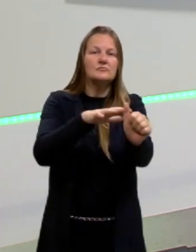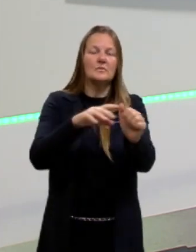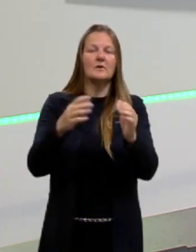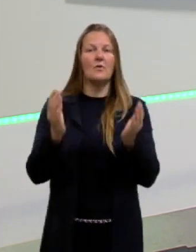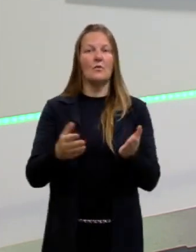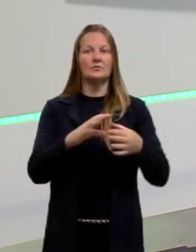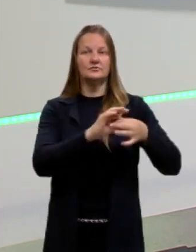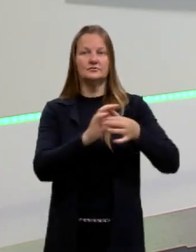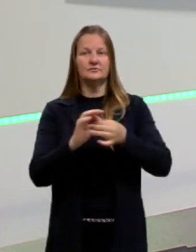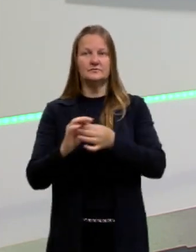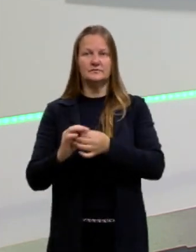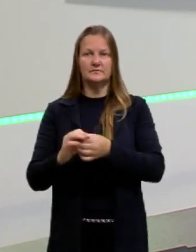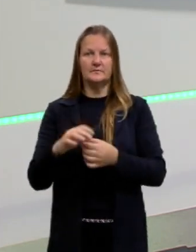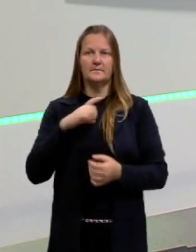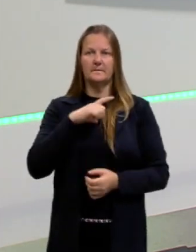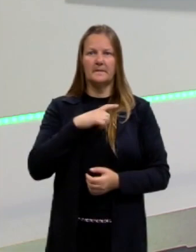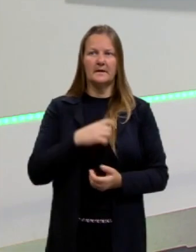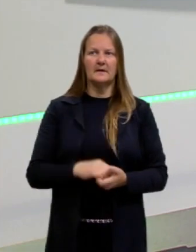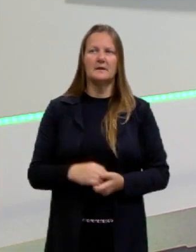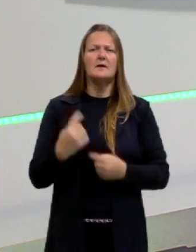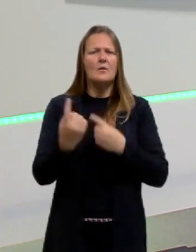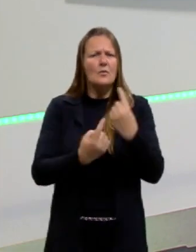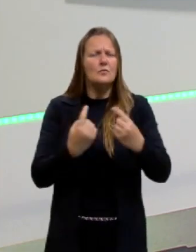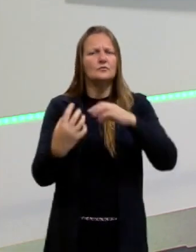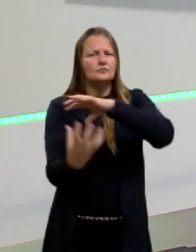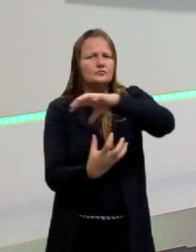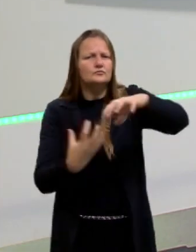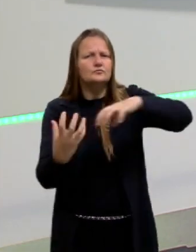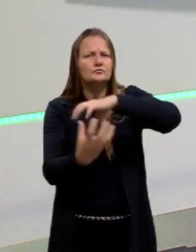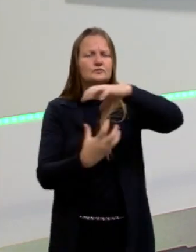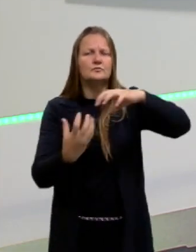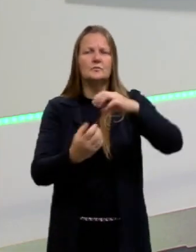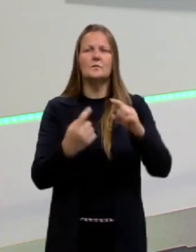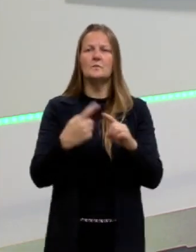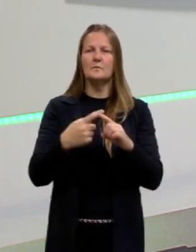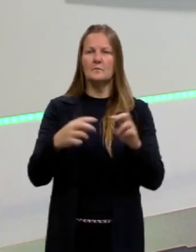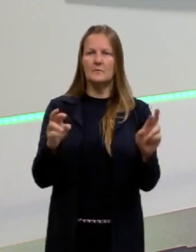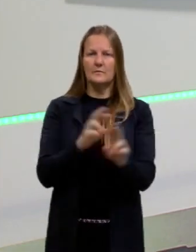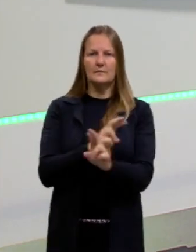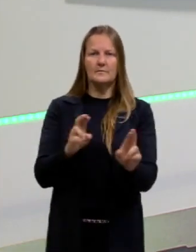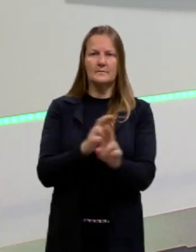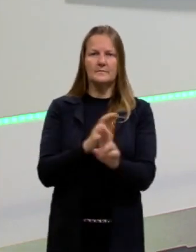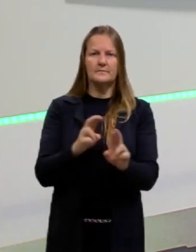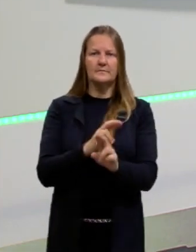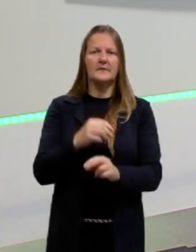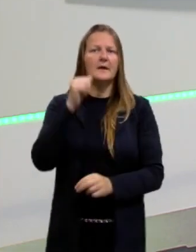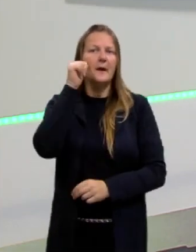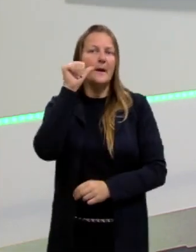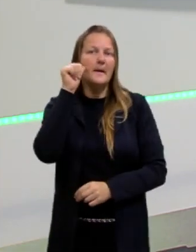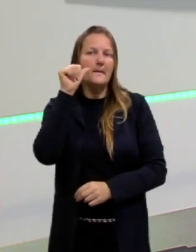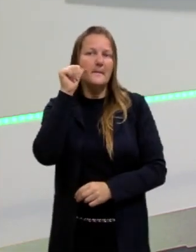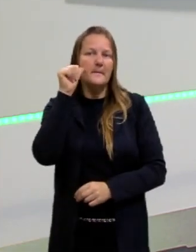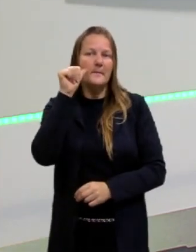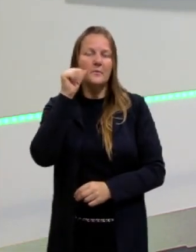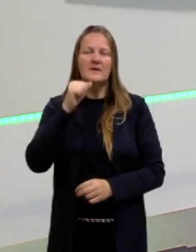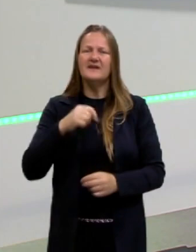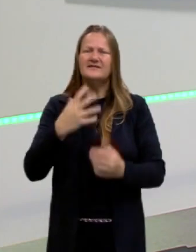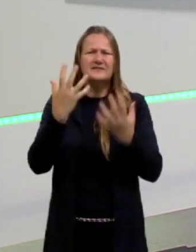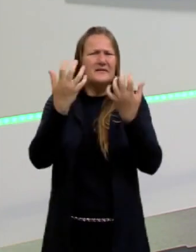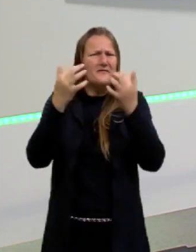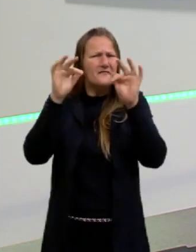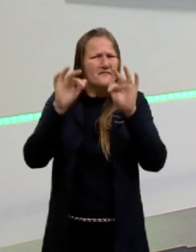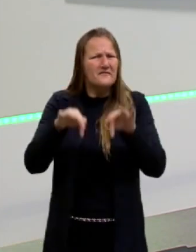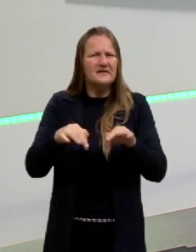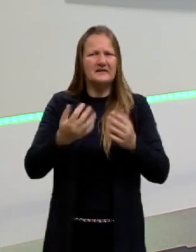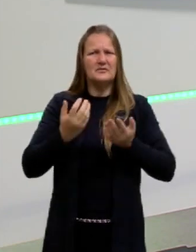por exemplo, né, nós estamos tendo algumas revoltas relacionadas às mulheres, né, que não querem usar aquela roupa,